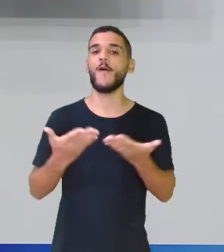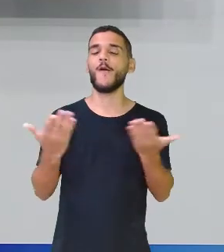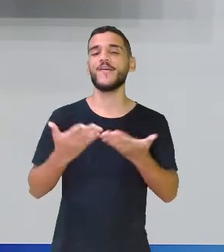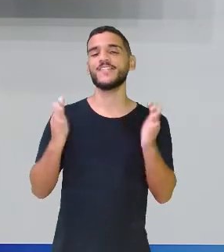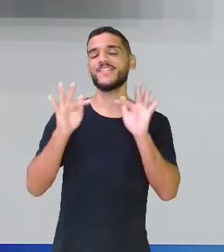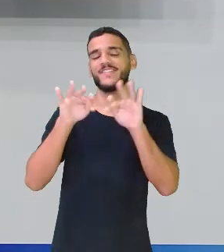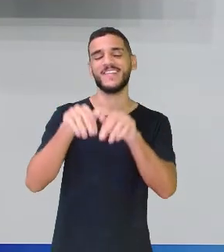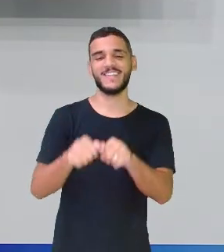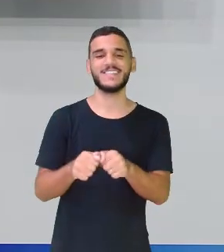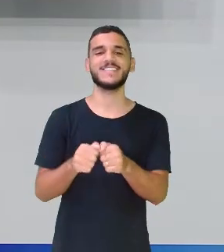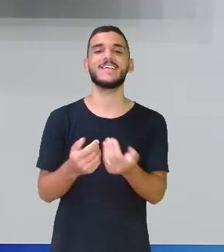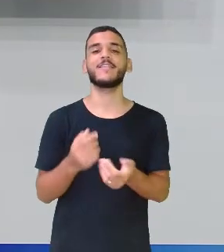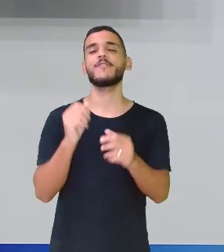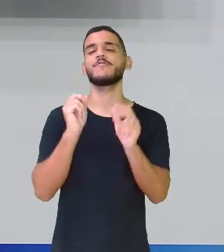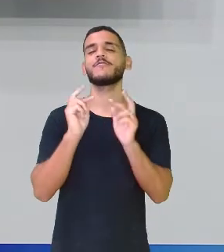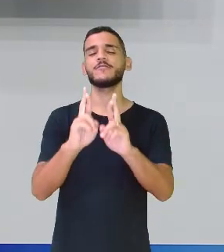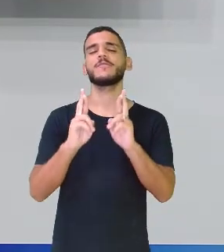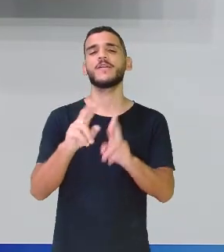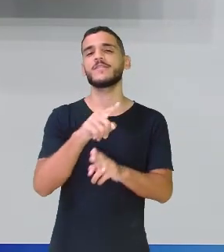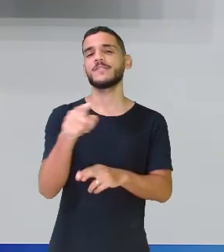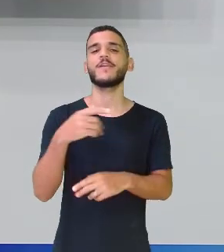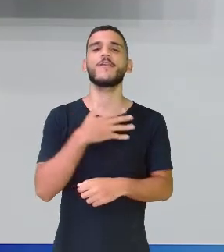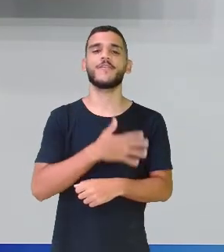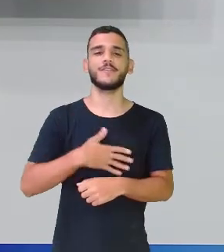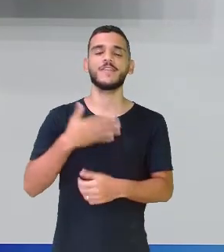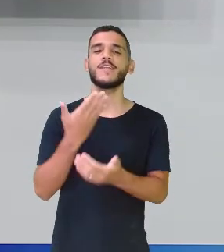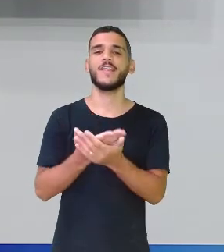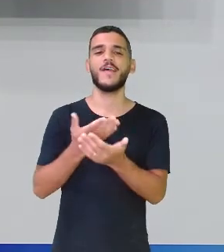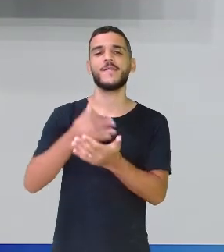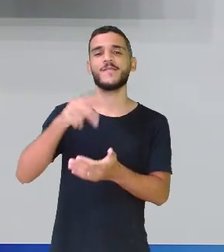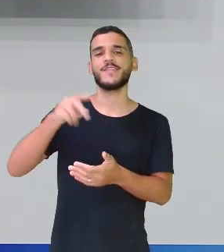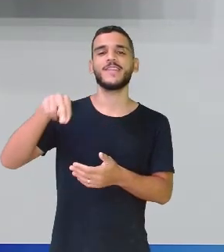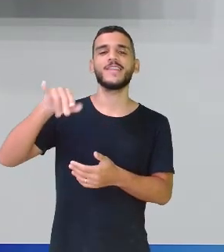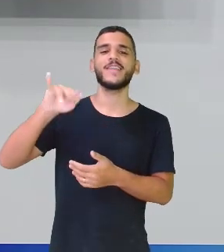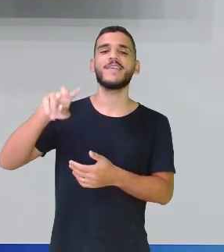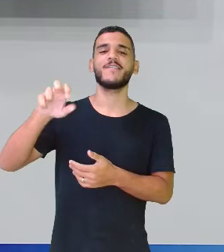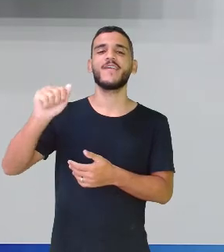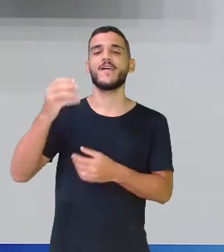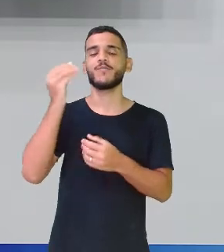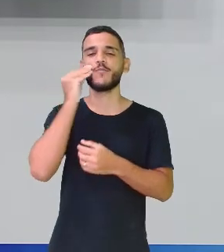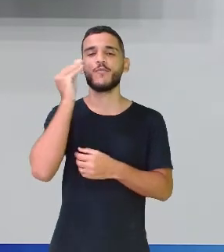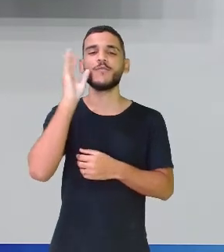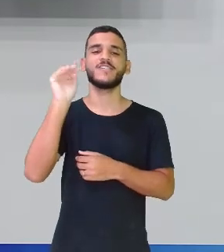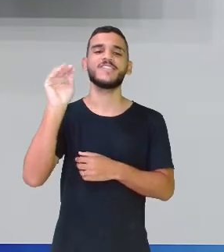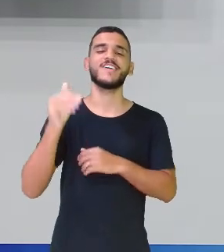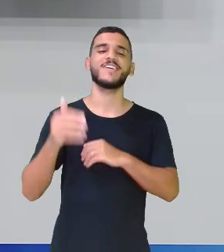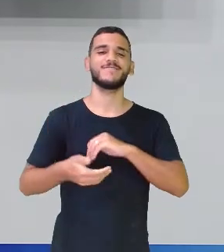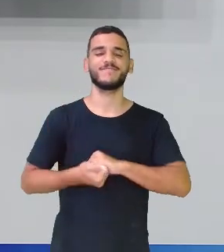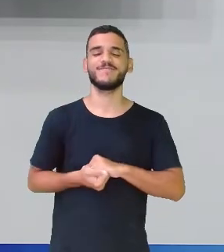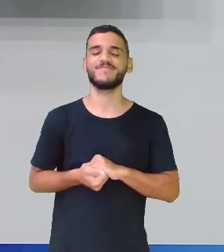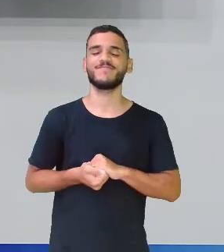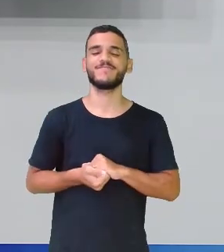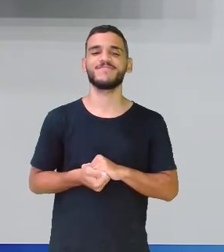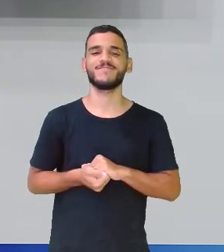aqui. Eu espero que vocês tenham gostado da aula da professora Nive, ó. Um beijo grande pra vocês e até a próxima.